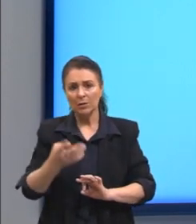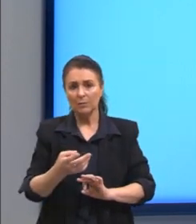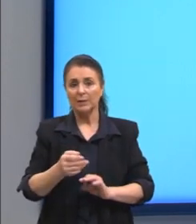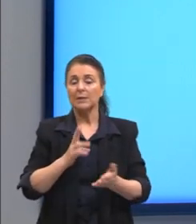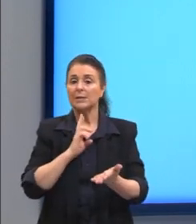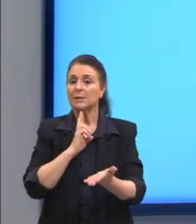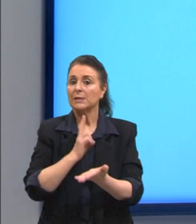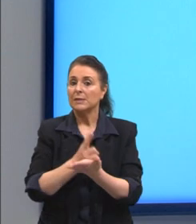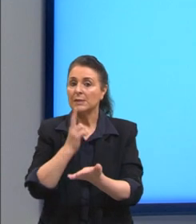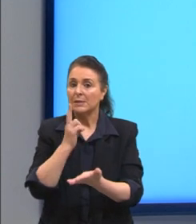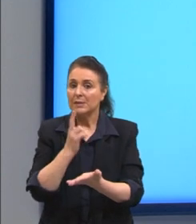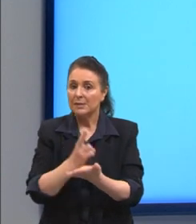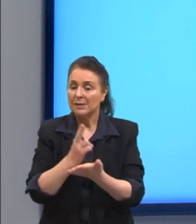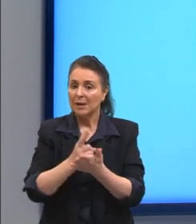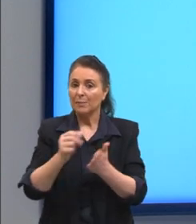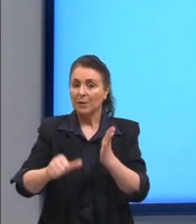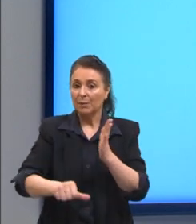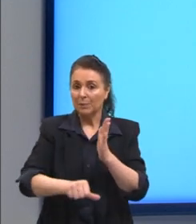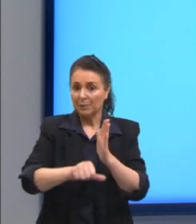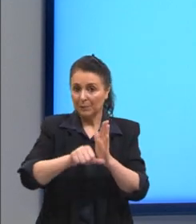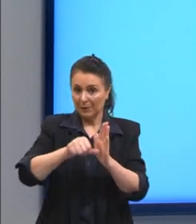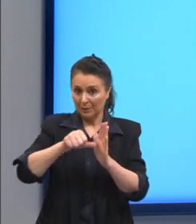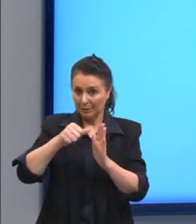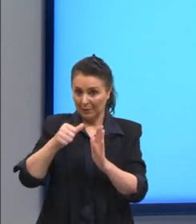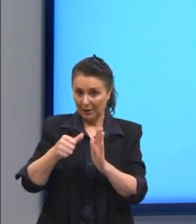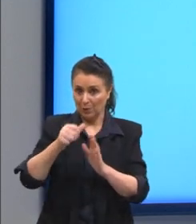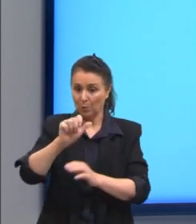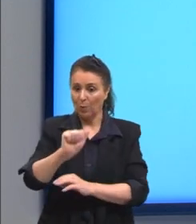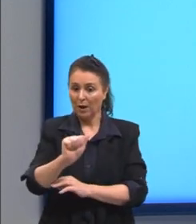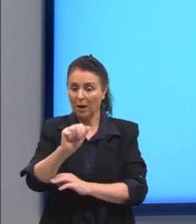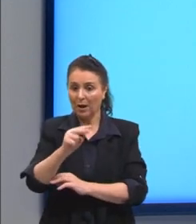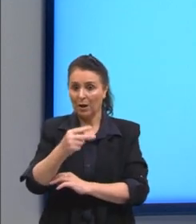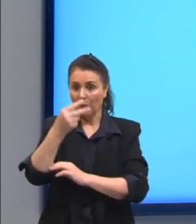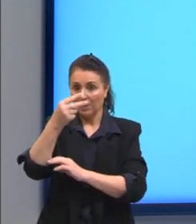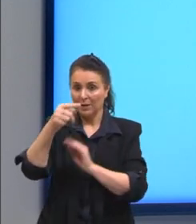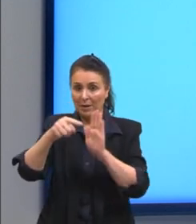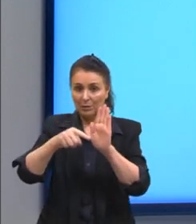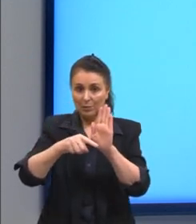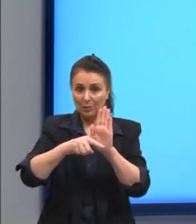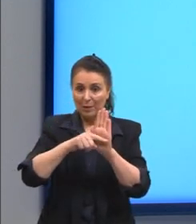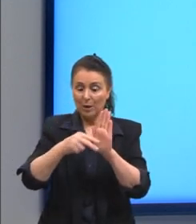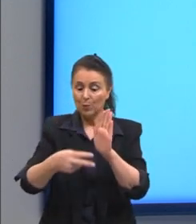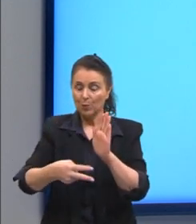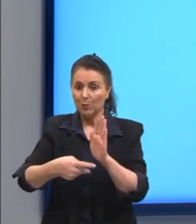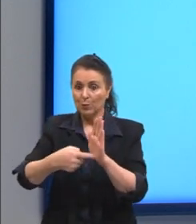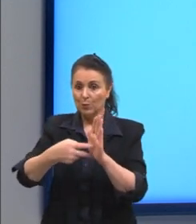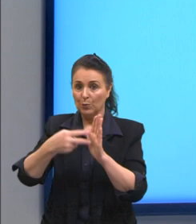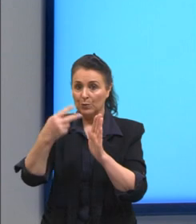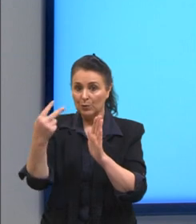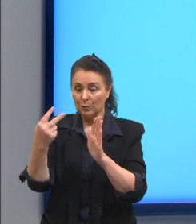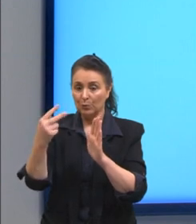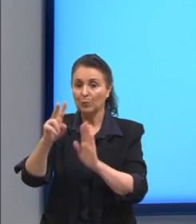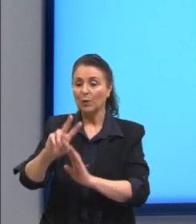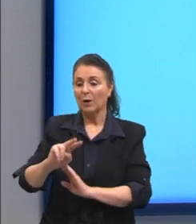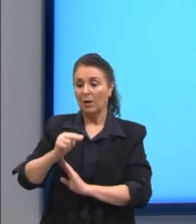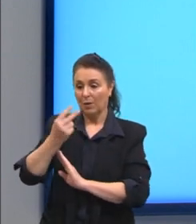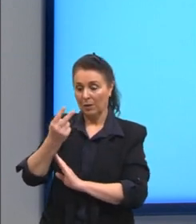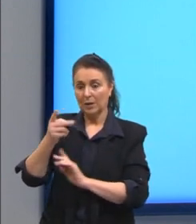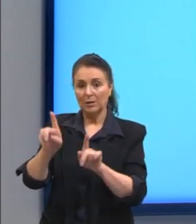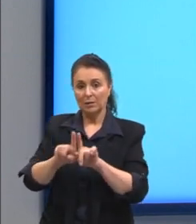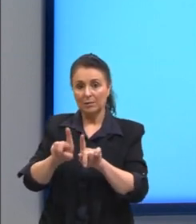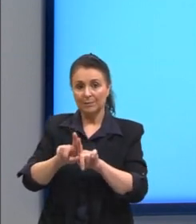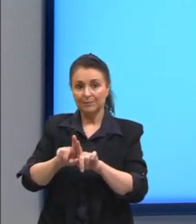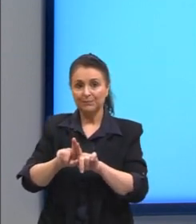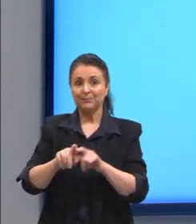sempre o primeiro termo elevado ao quadrado menos o segundo termo elevado ao quadrado e